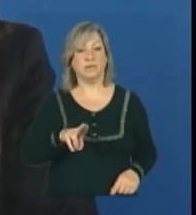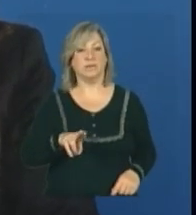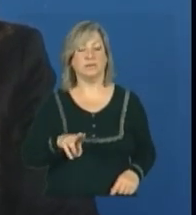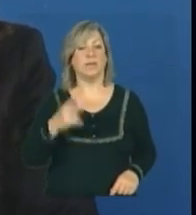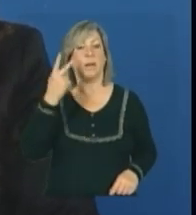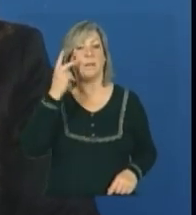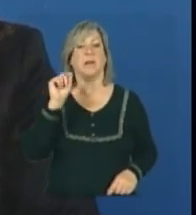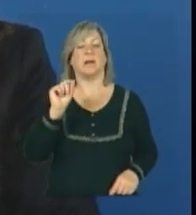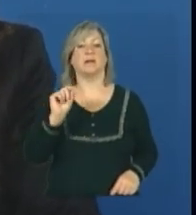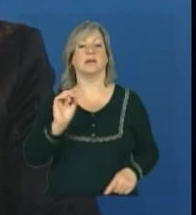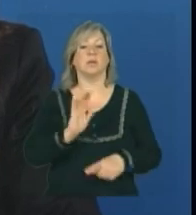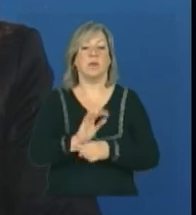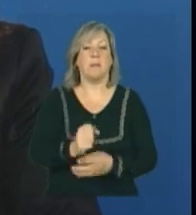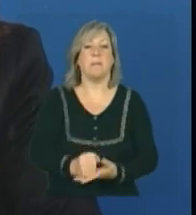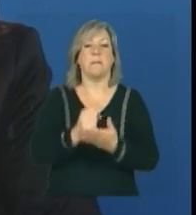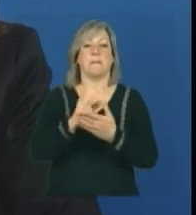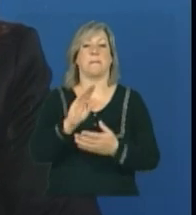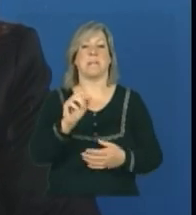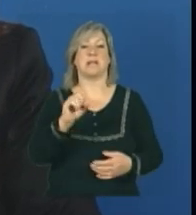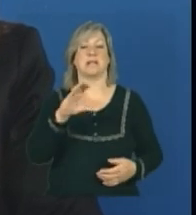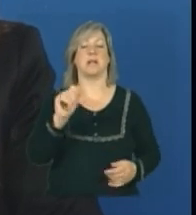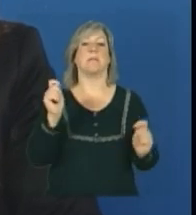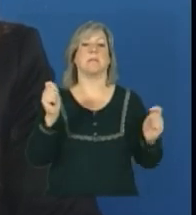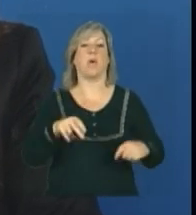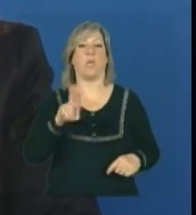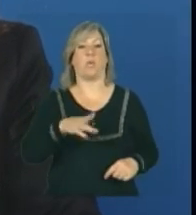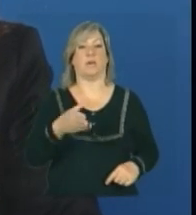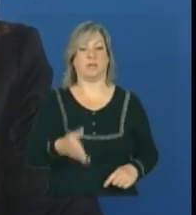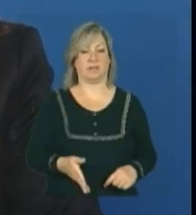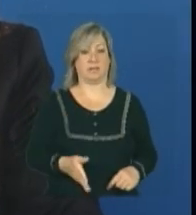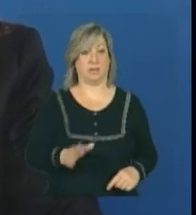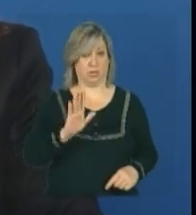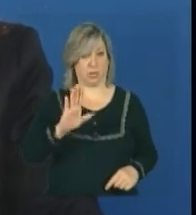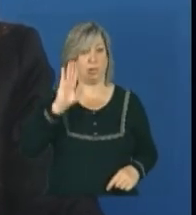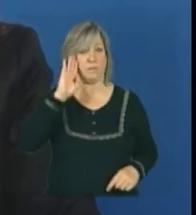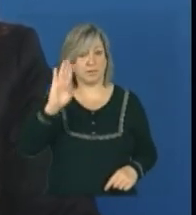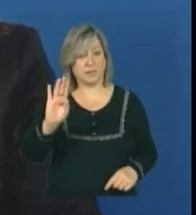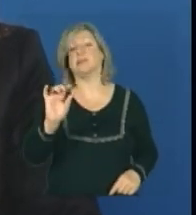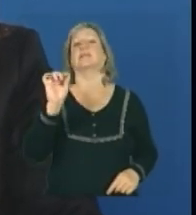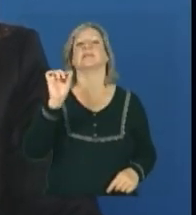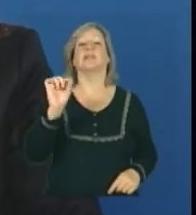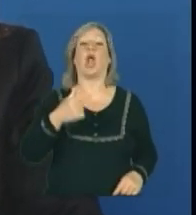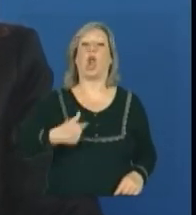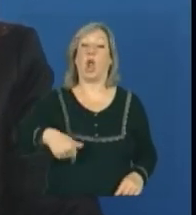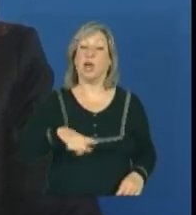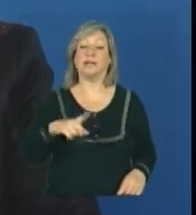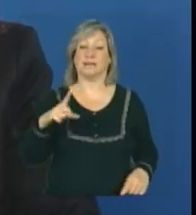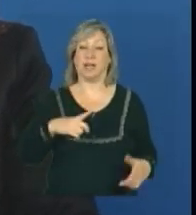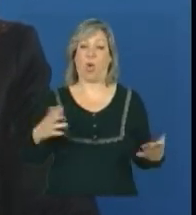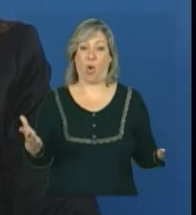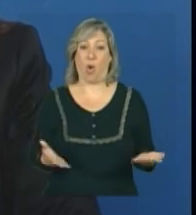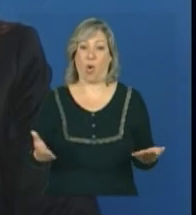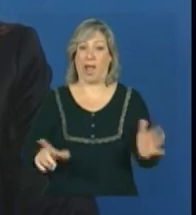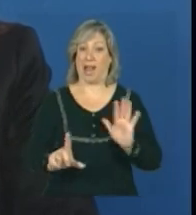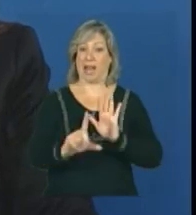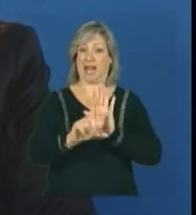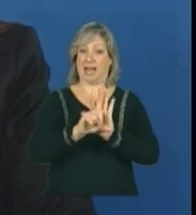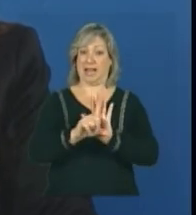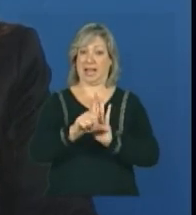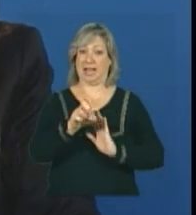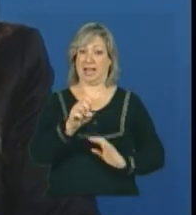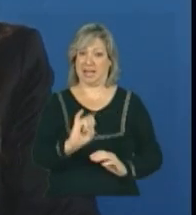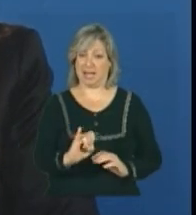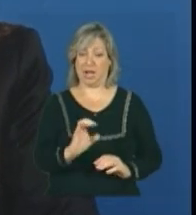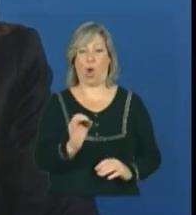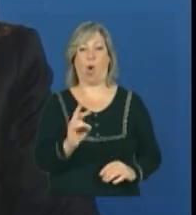da proteção básica hoje podem ser utilizados. A grande diferença é que nós temos hoje uma lei, uma